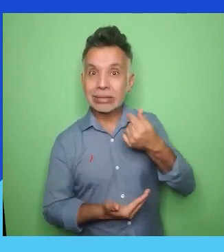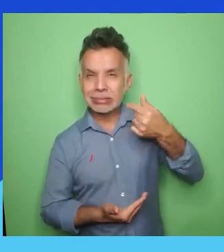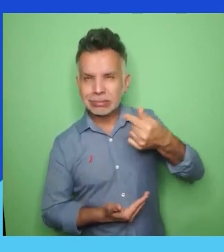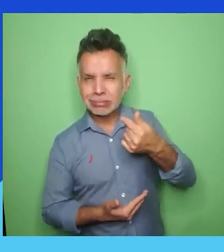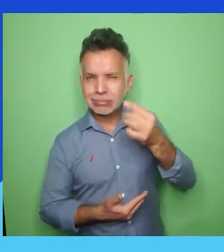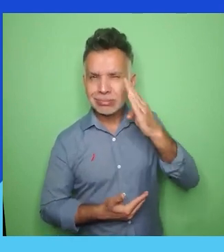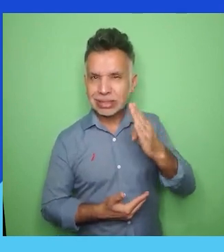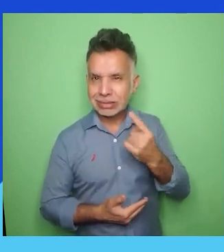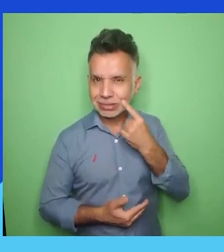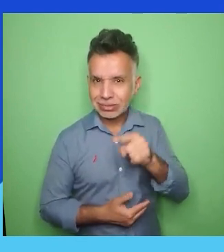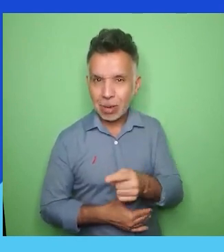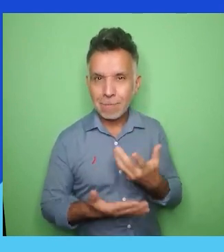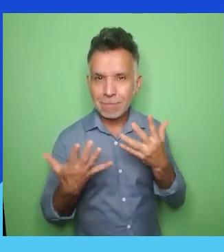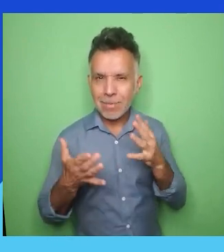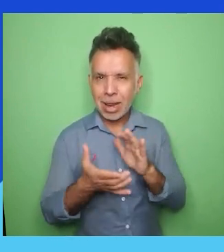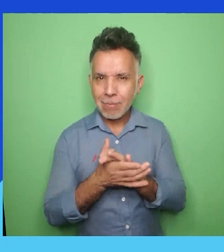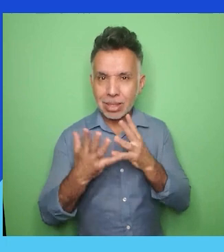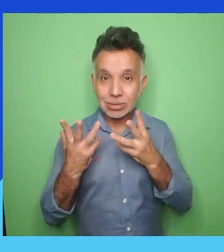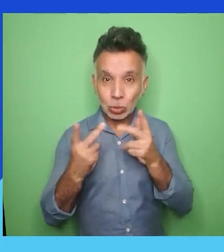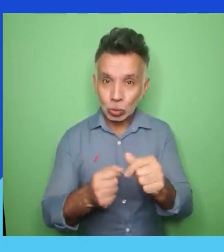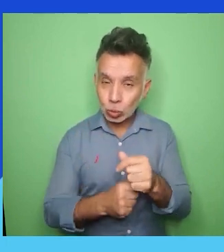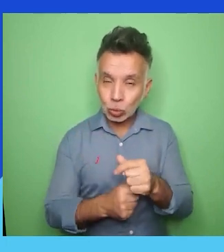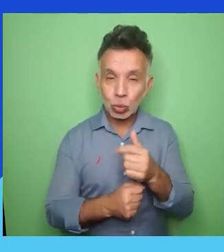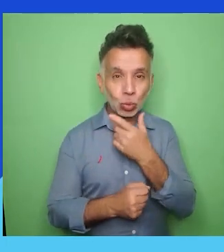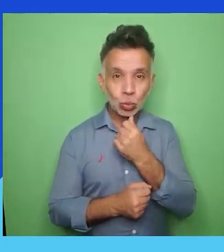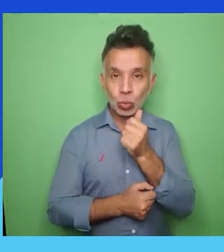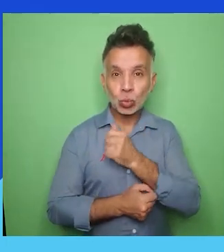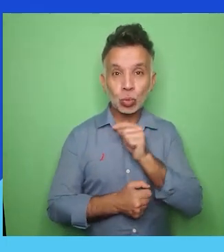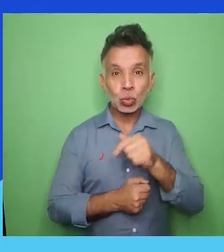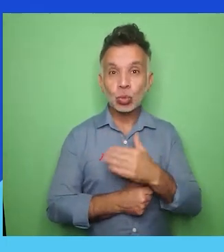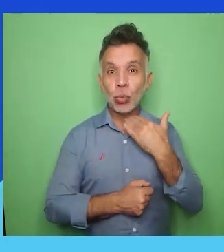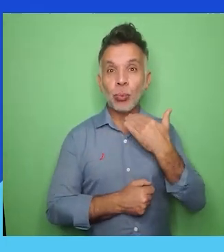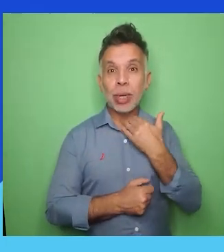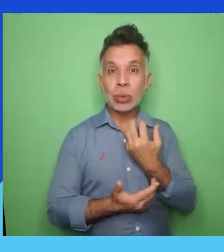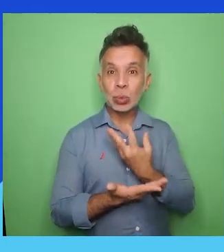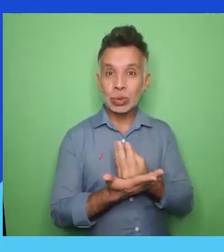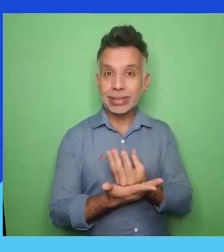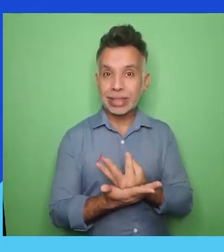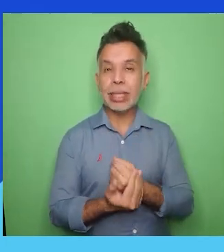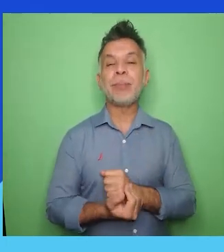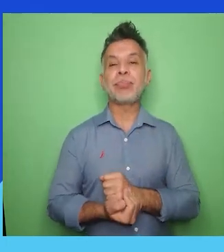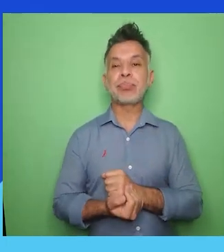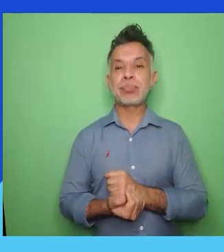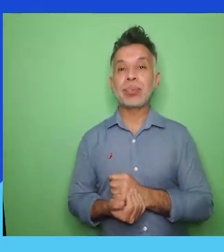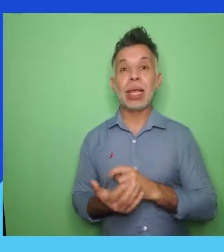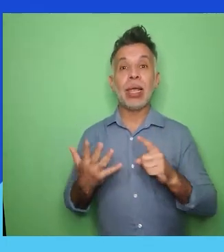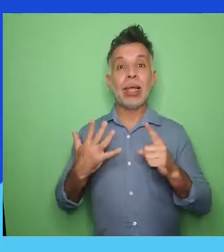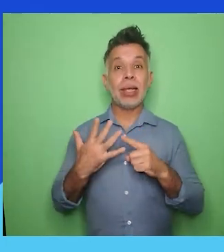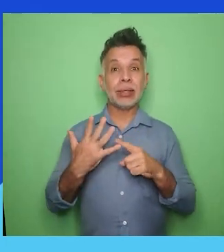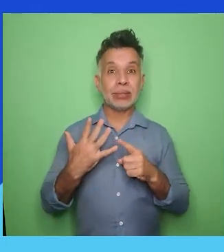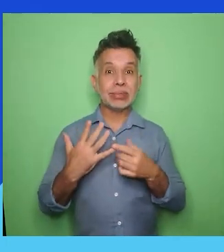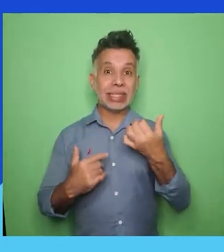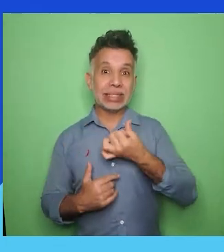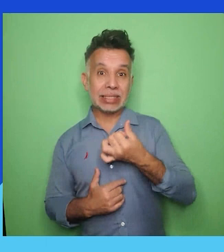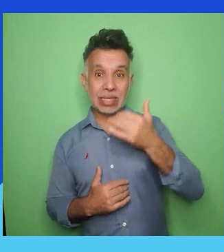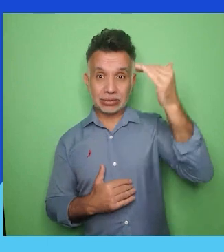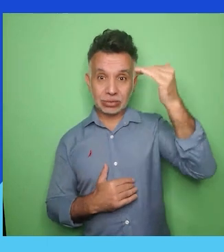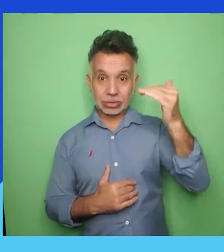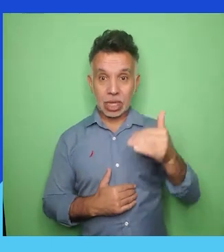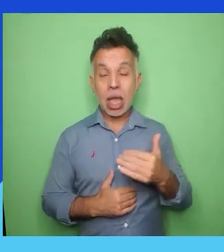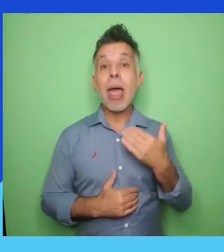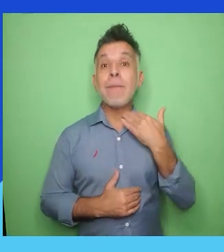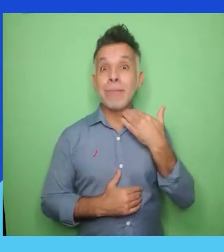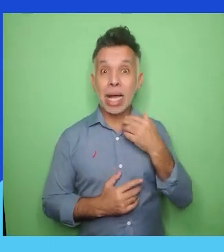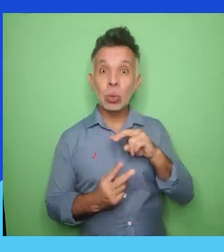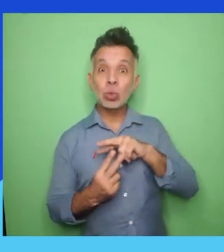Banco Santander. E na sexta posição temos o Banco Bradesco. Parabéns ao Banco Bradesco. A